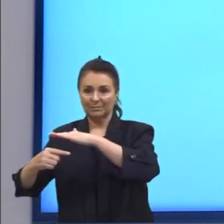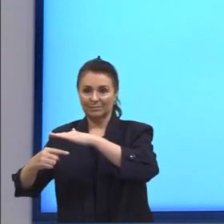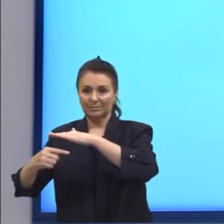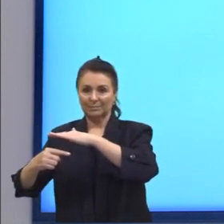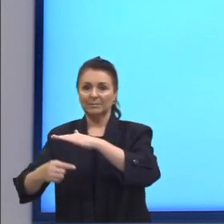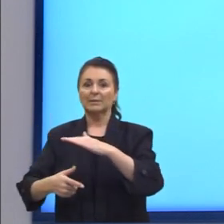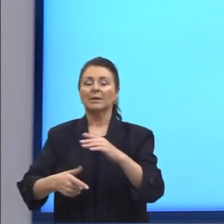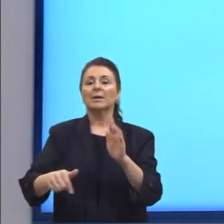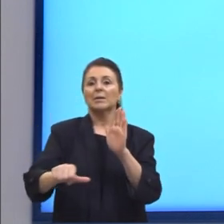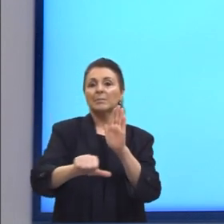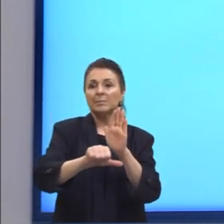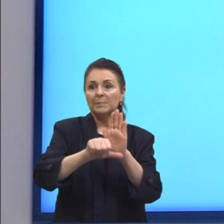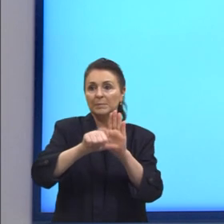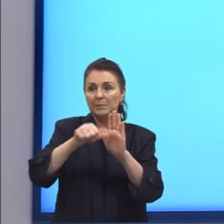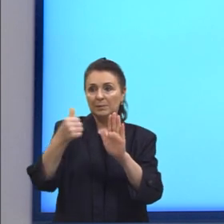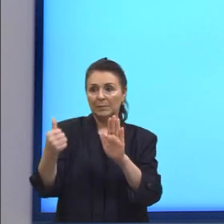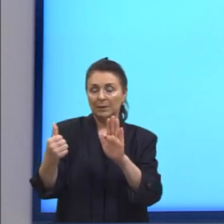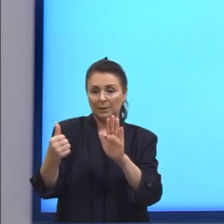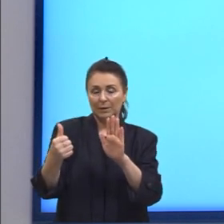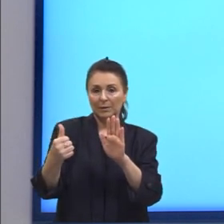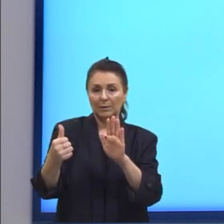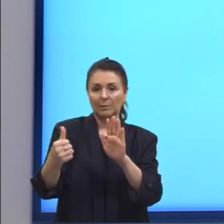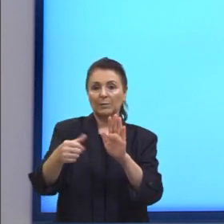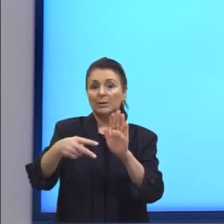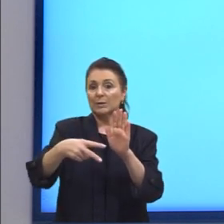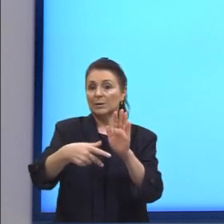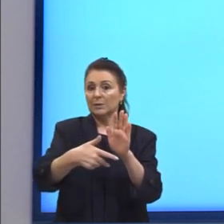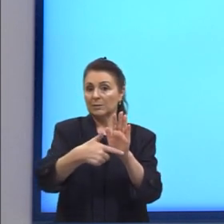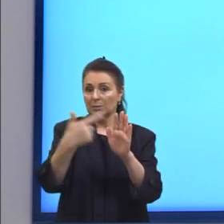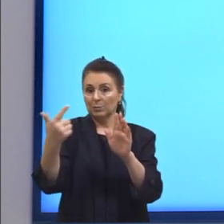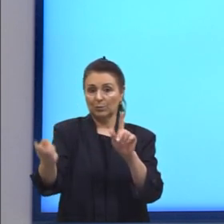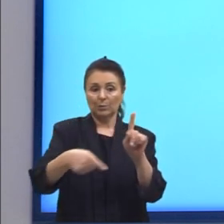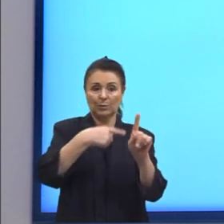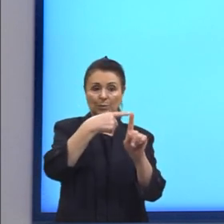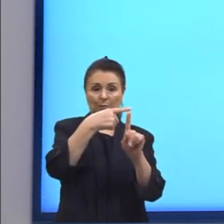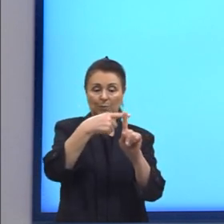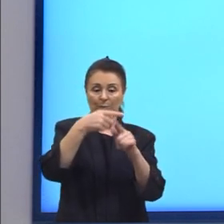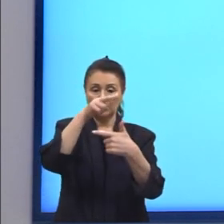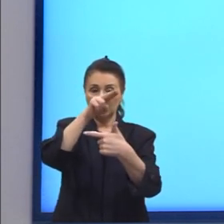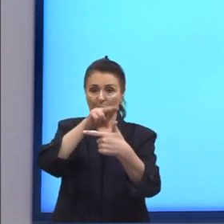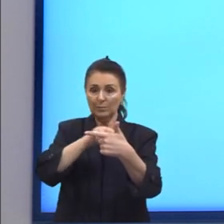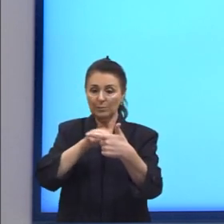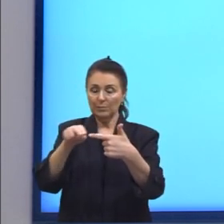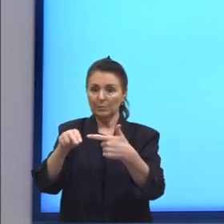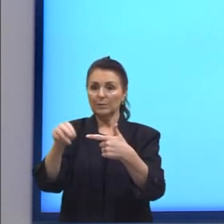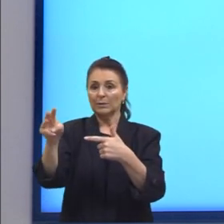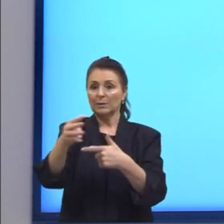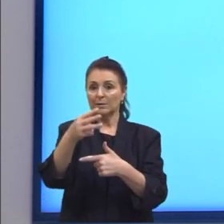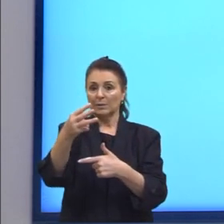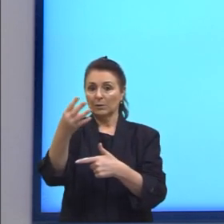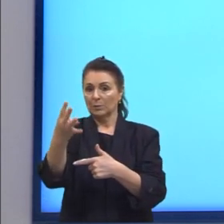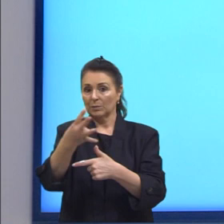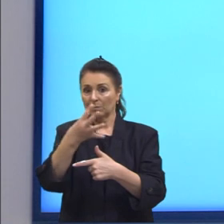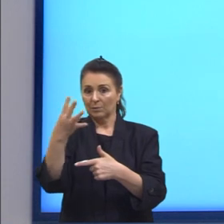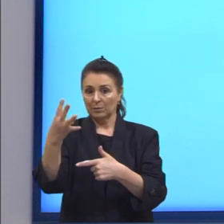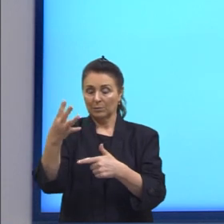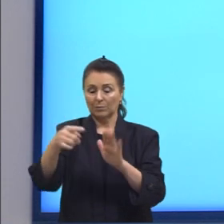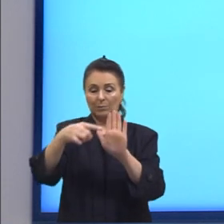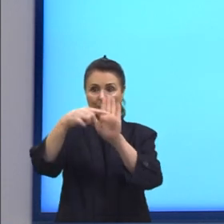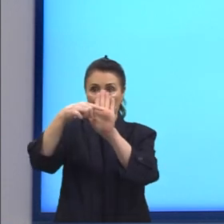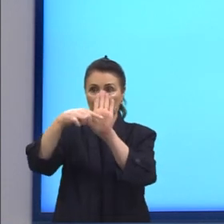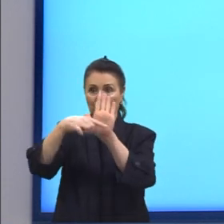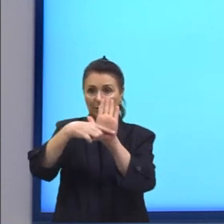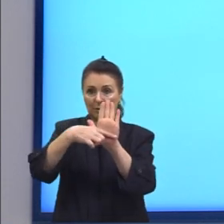primeiro e segundo quadrante, seno positivo, terceiro e quarto quadrante, seno negativo.